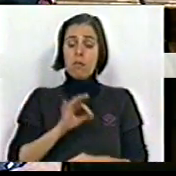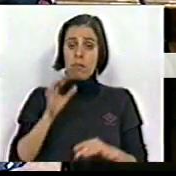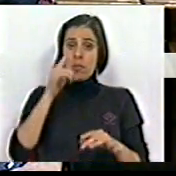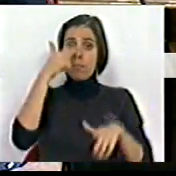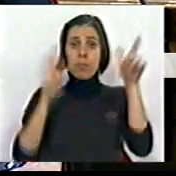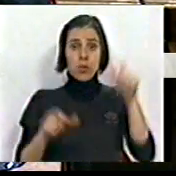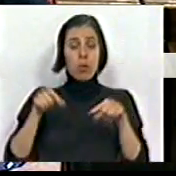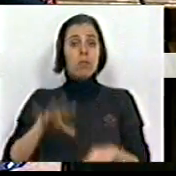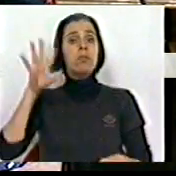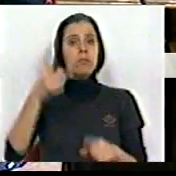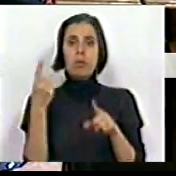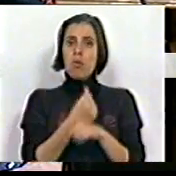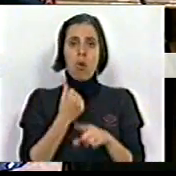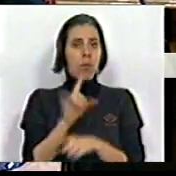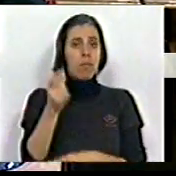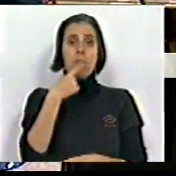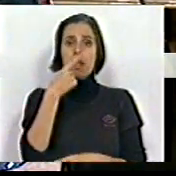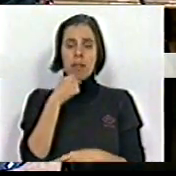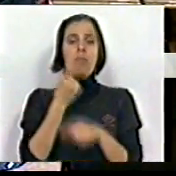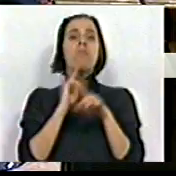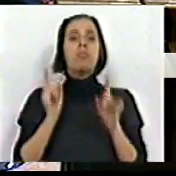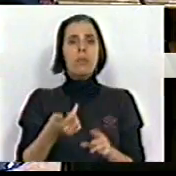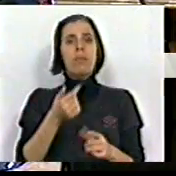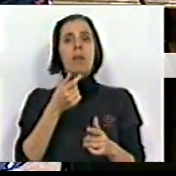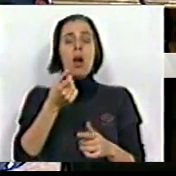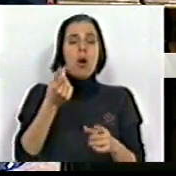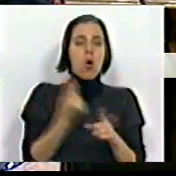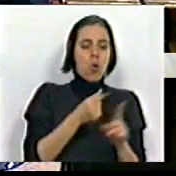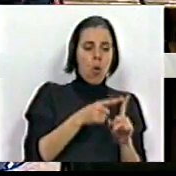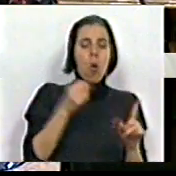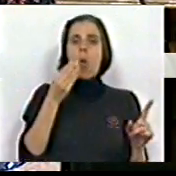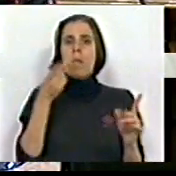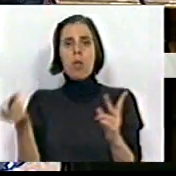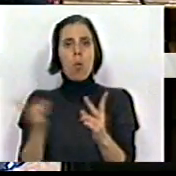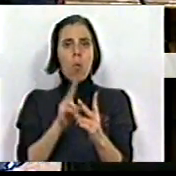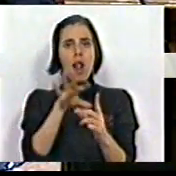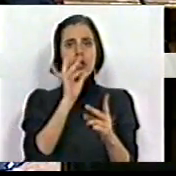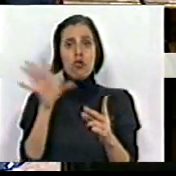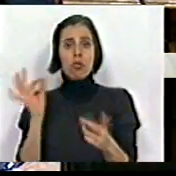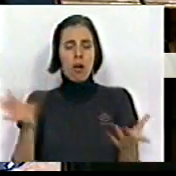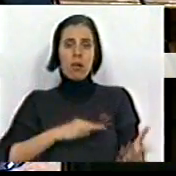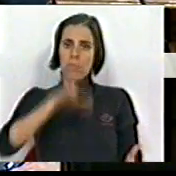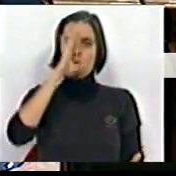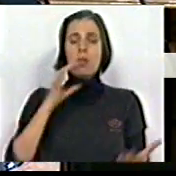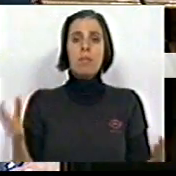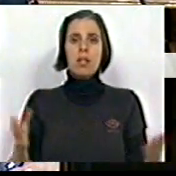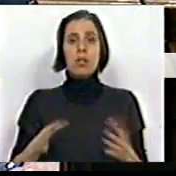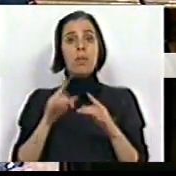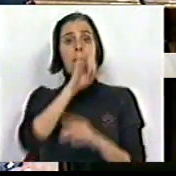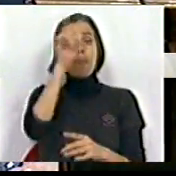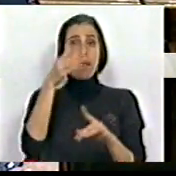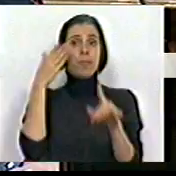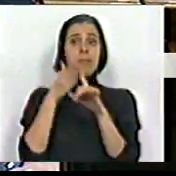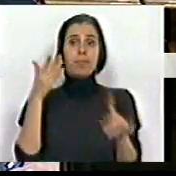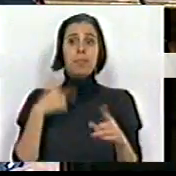pessoas neste país que não compram medicamentos porque têm que decidir se compram medicamentos ou se compram comida, Senhor Ministro. E portanto a questão